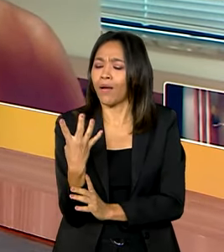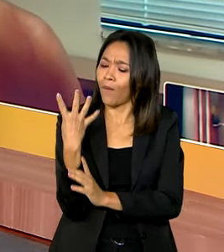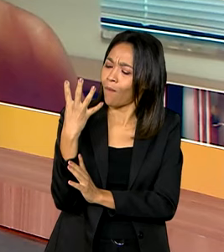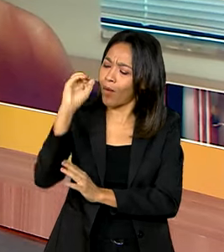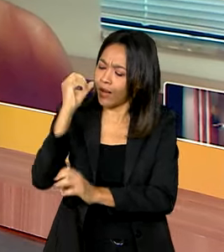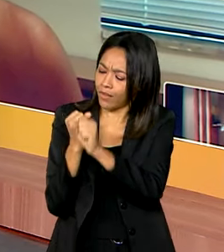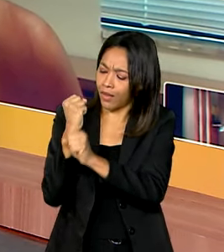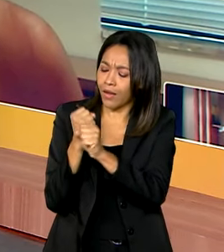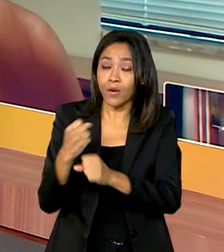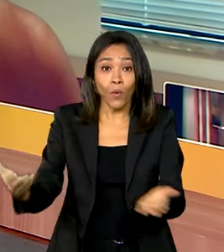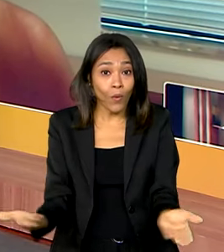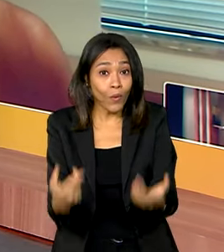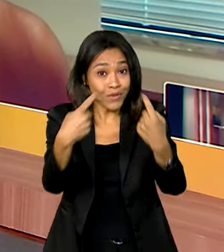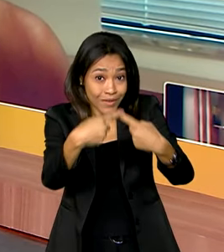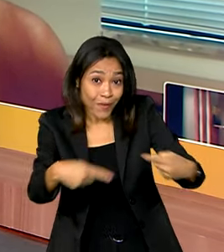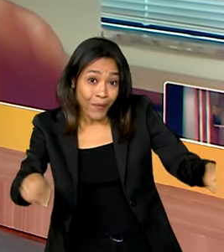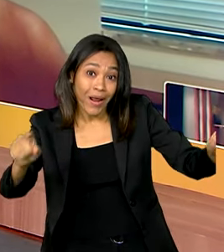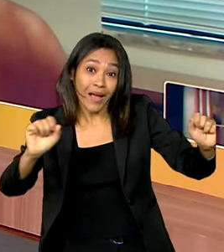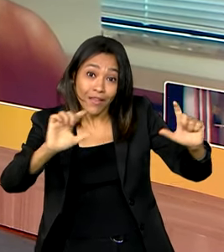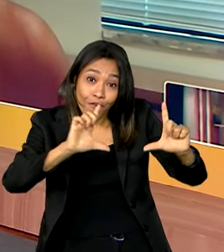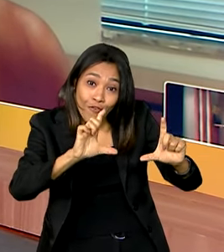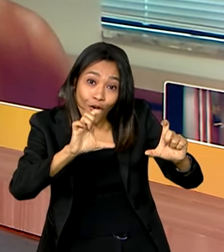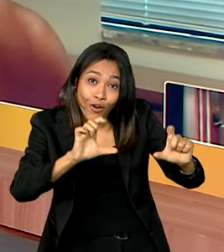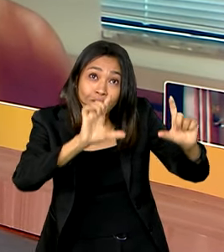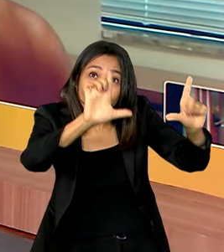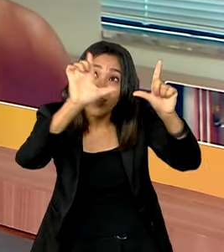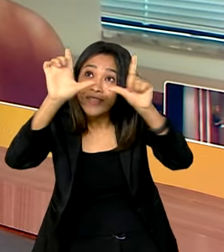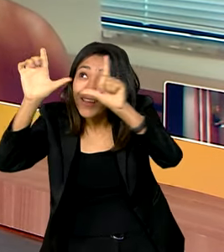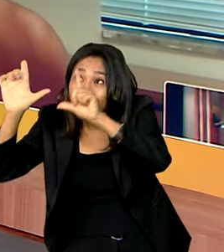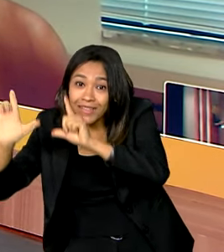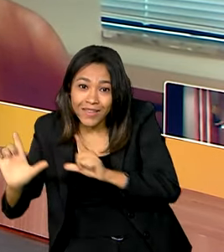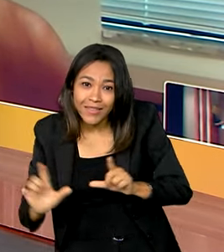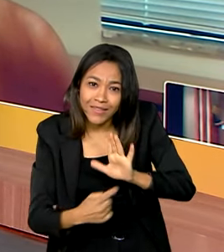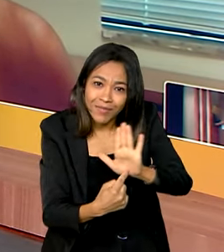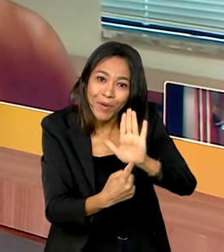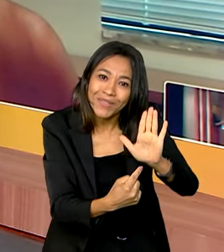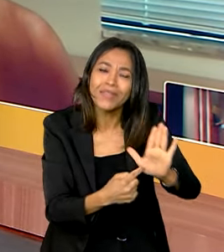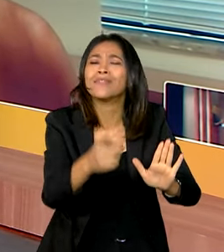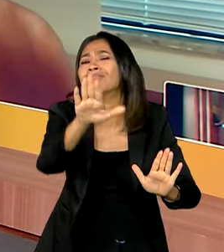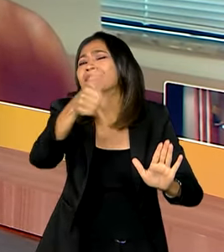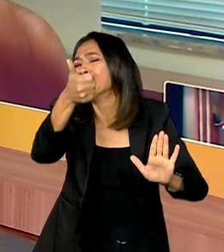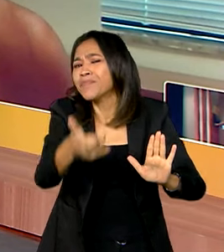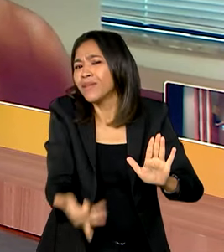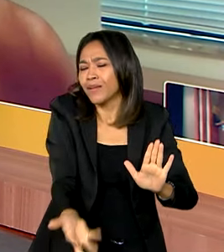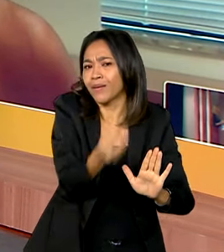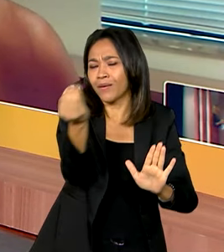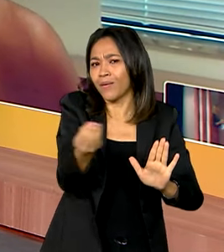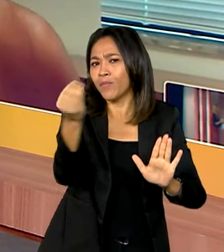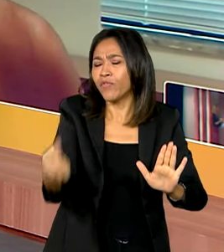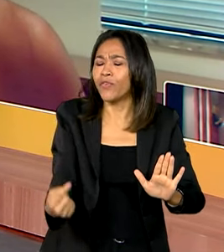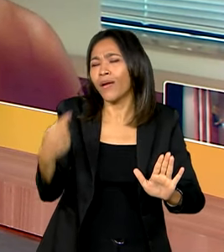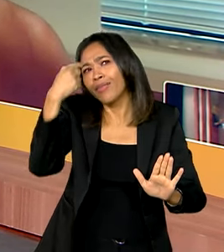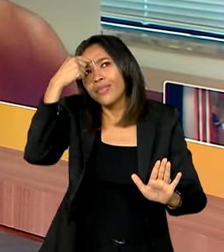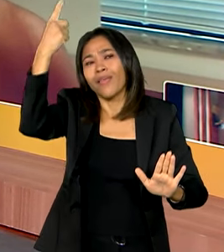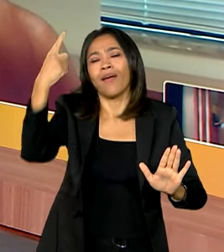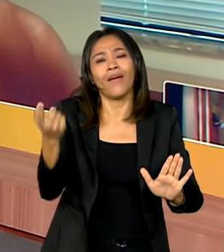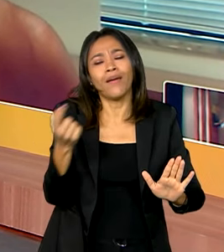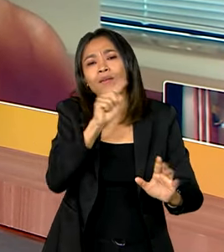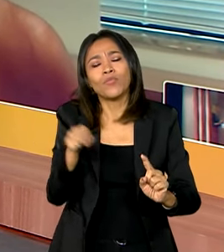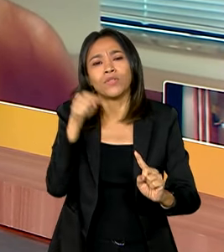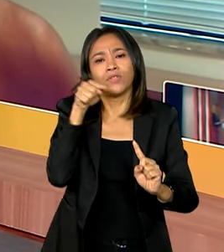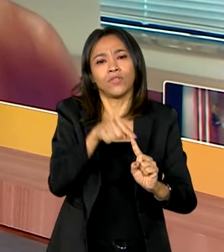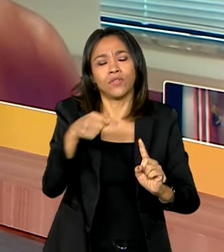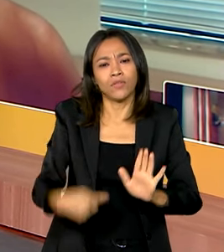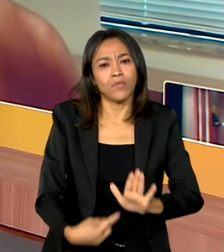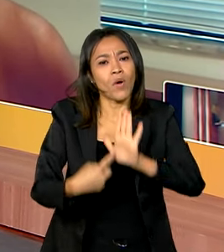sendo inaugurada hoje aí essa exposição fotográfica. Fala um pouco para a gente desses registros, de qual foi a ideia, a intenção